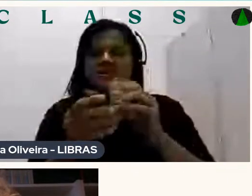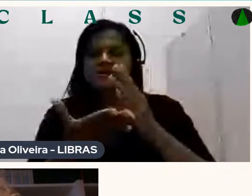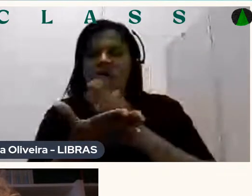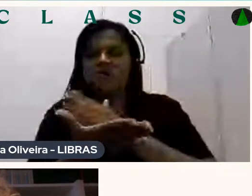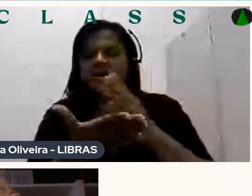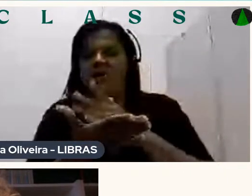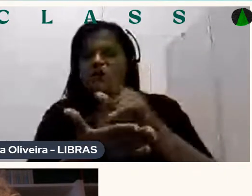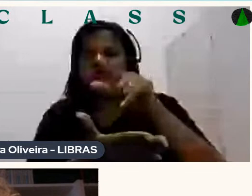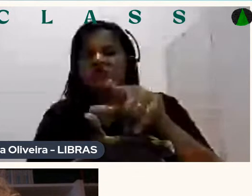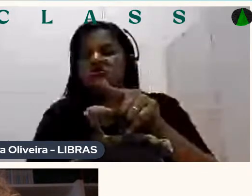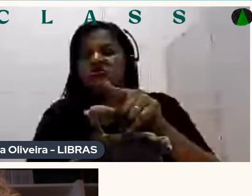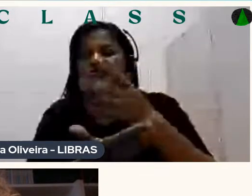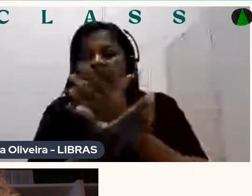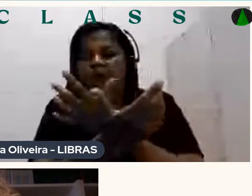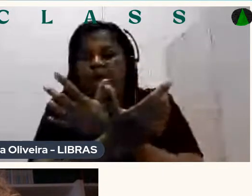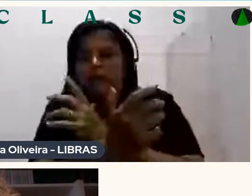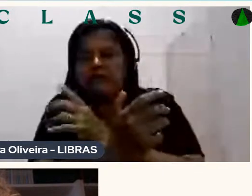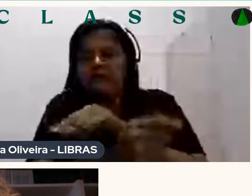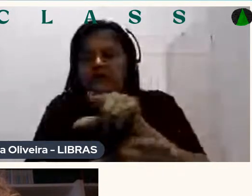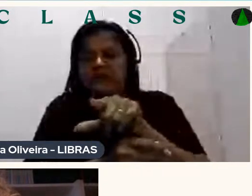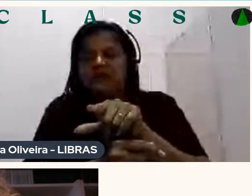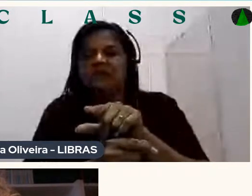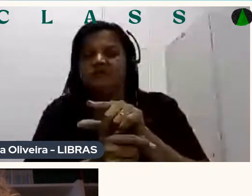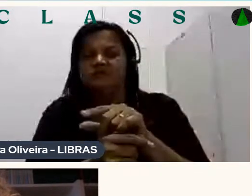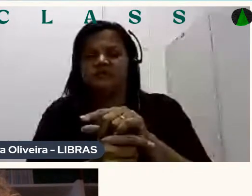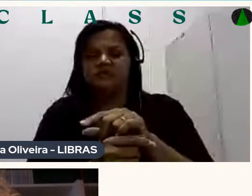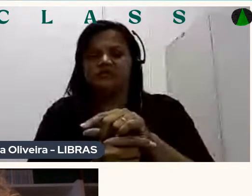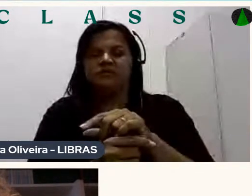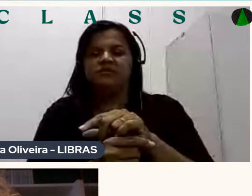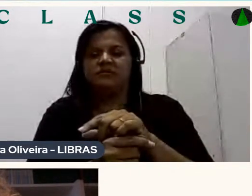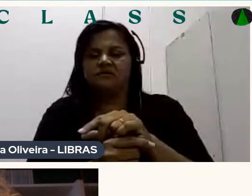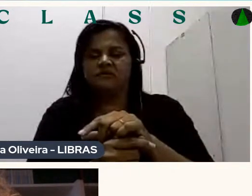De ball joint Que a gente chama Que são essas esferinhas